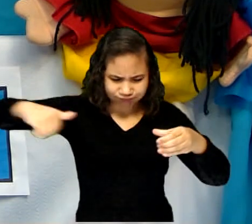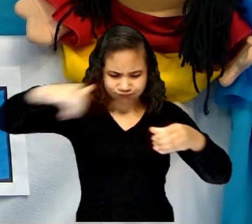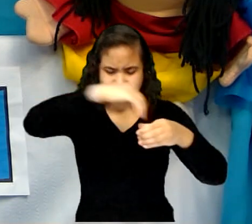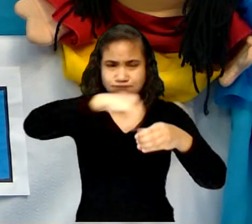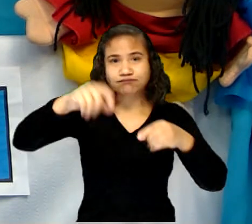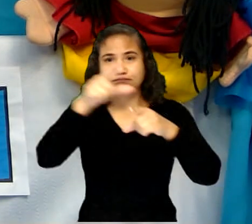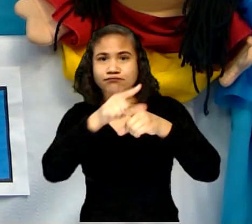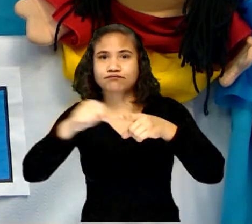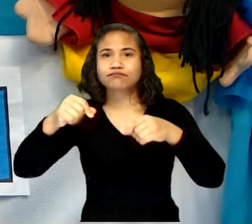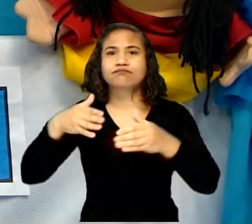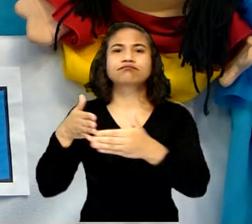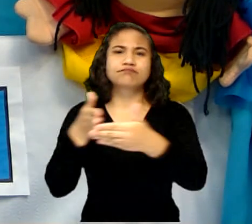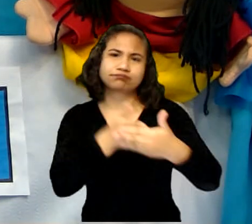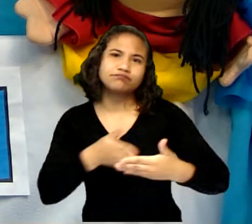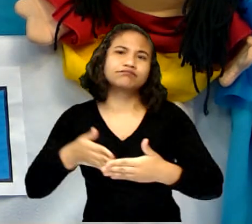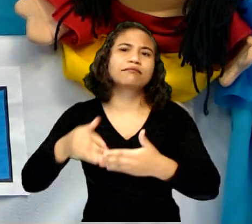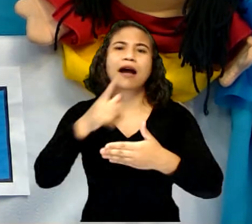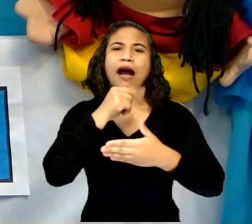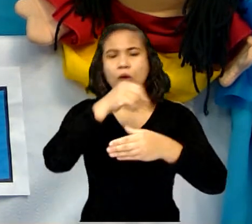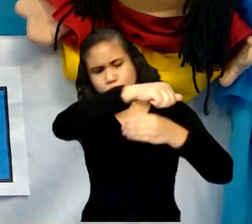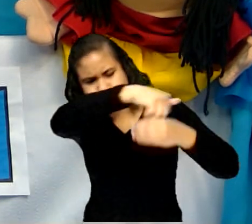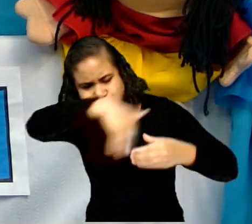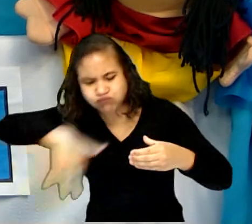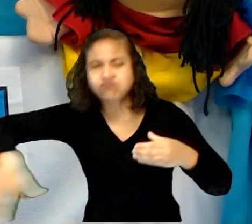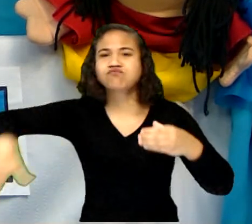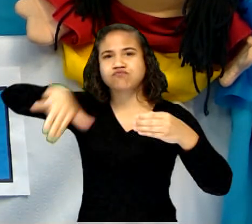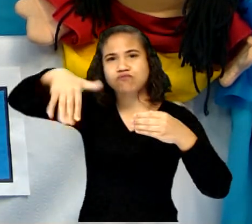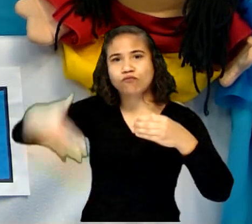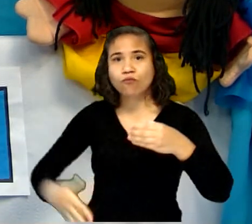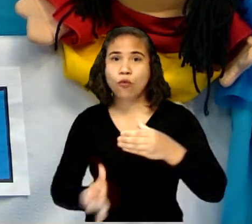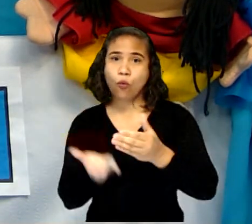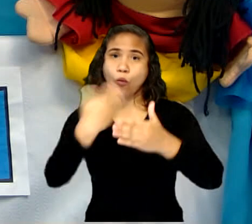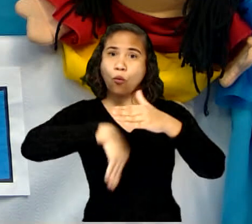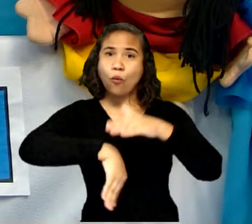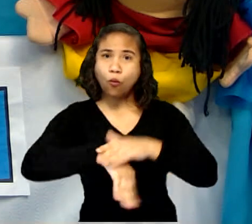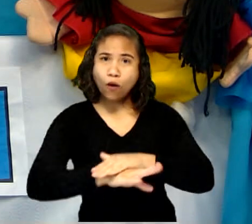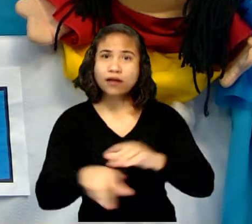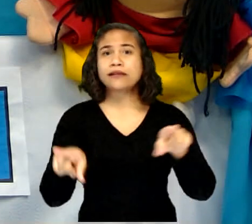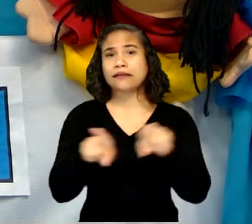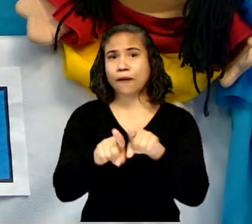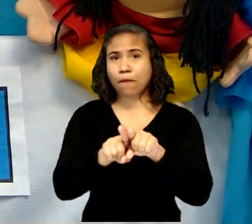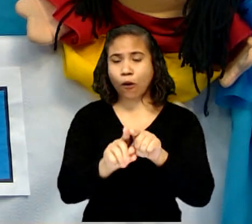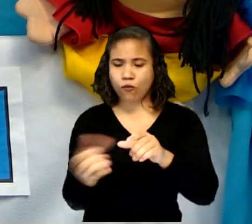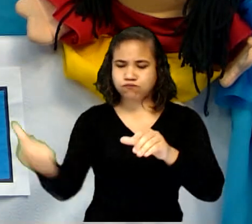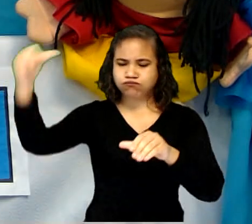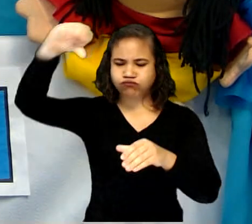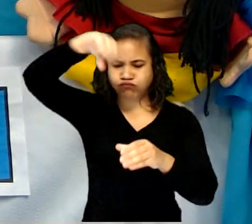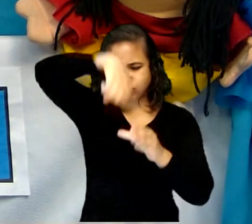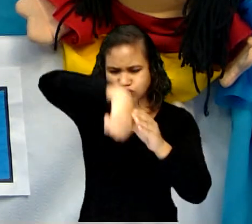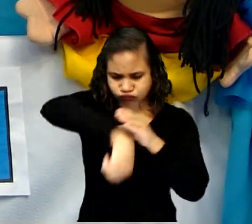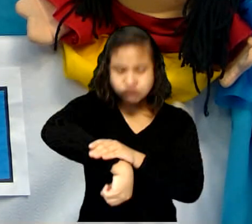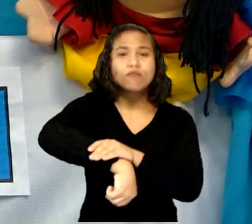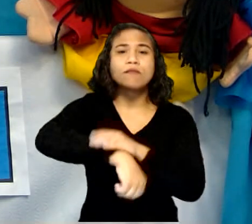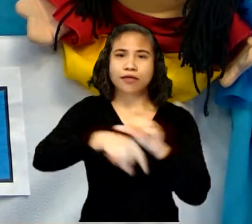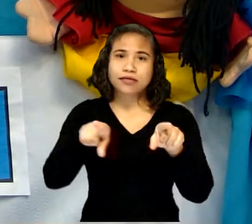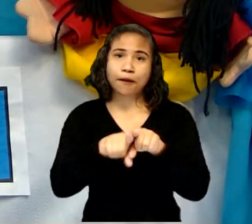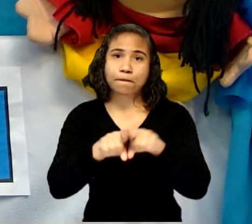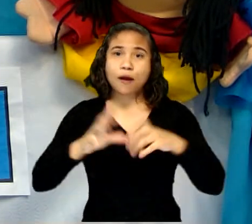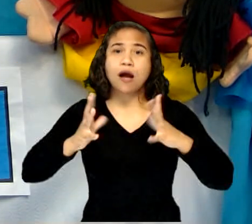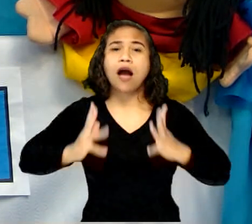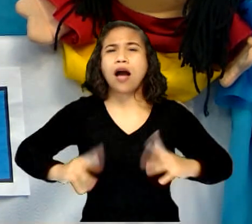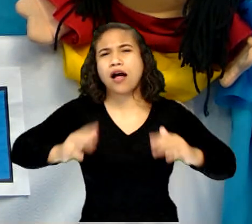possam impedir a passagem da água, guardar garrafas vazias de cabeça para baixo, lavar os